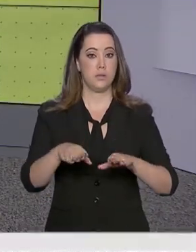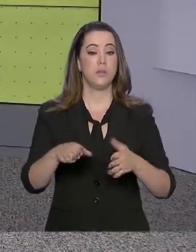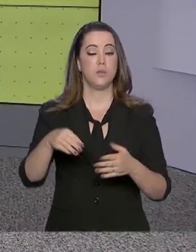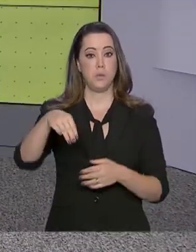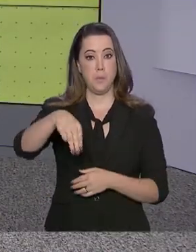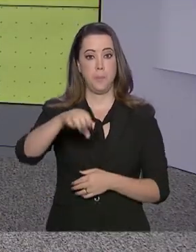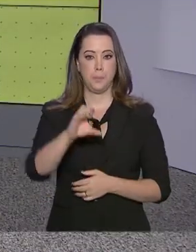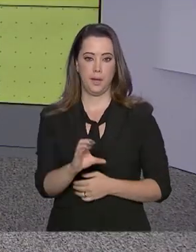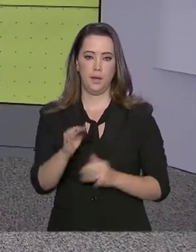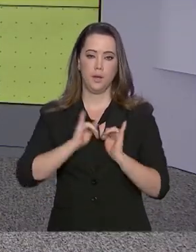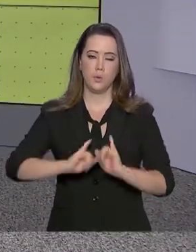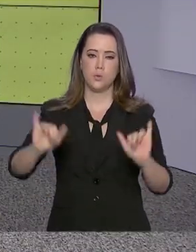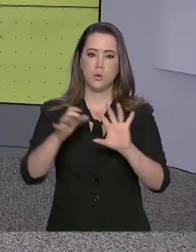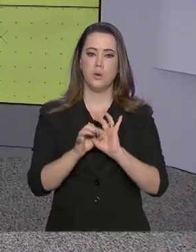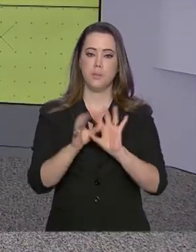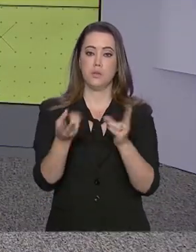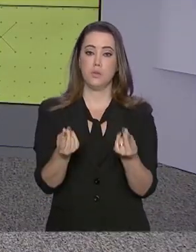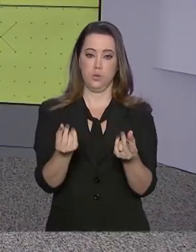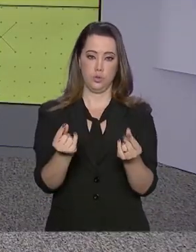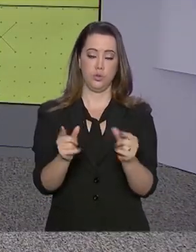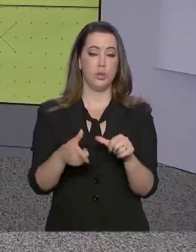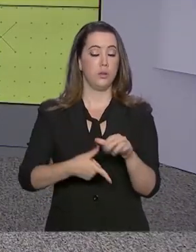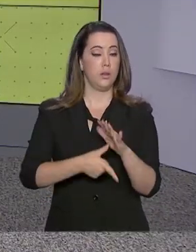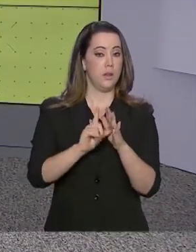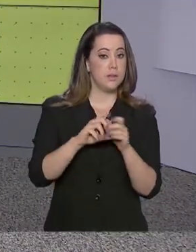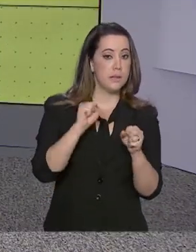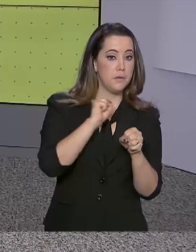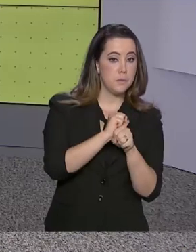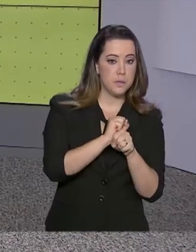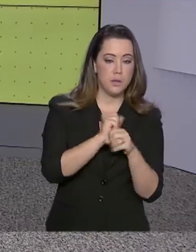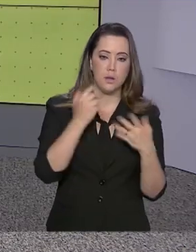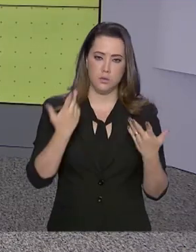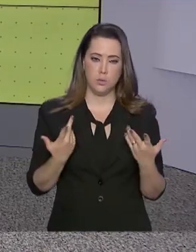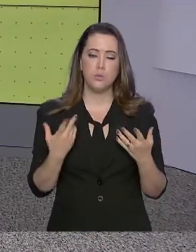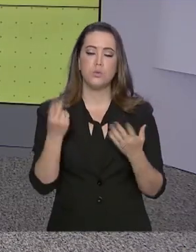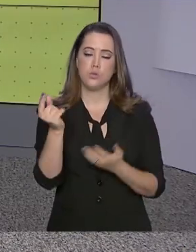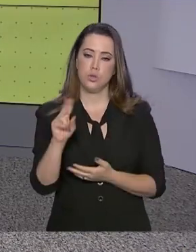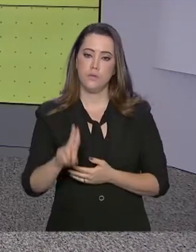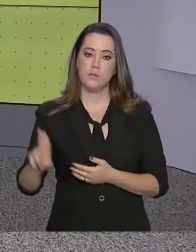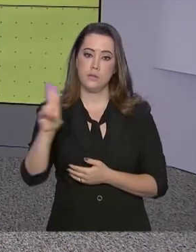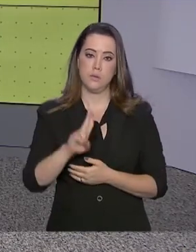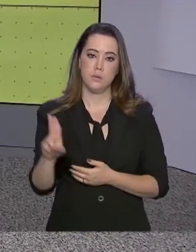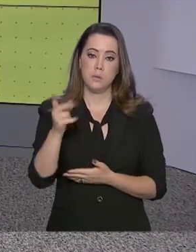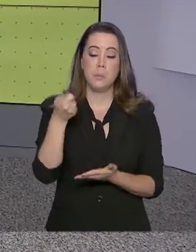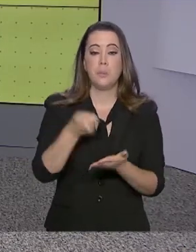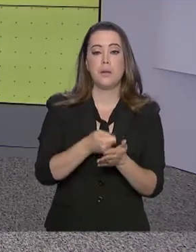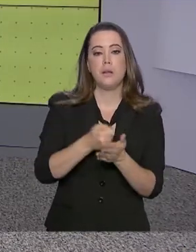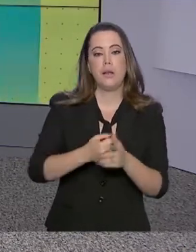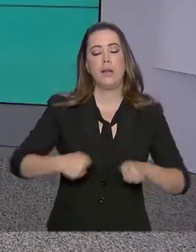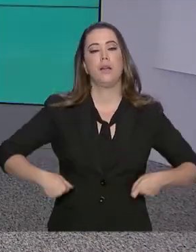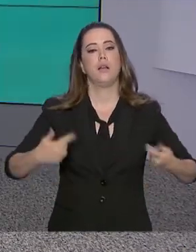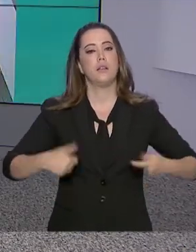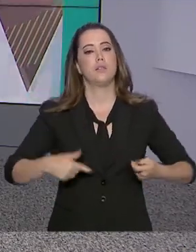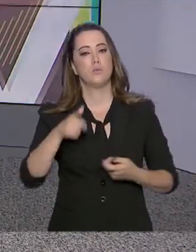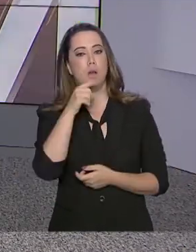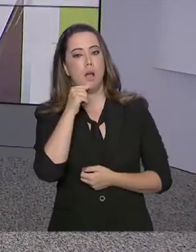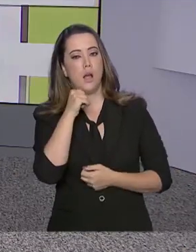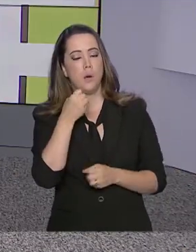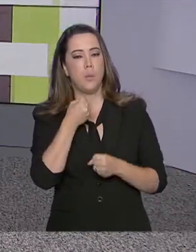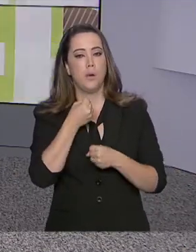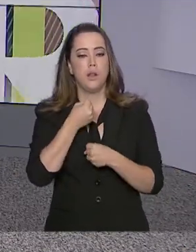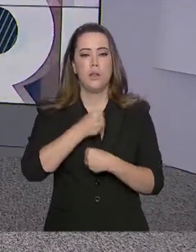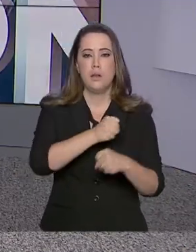hoje a liberação de recursos da pasta que estavam bloqueados. O dinheiro vai servir para pagar despesas como água e limpeza das